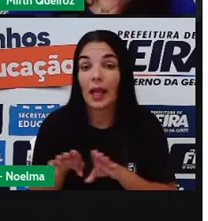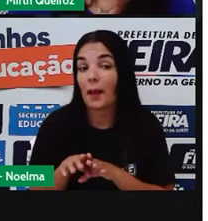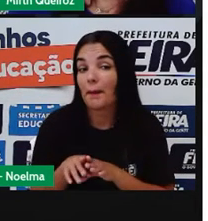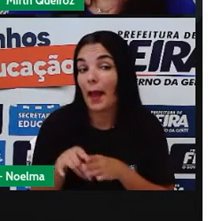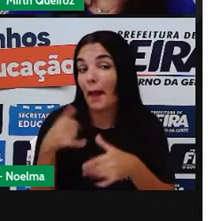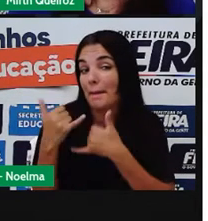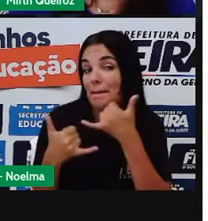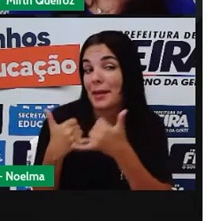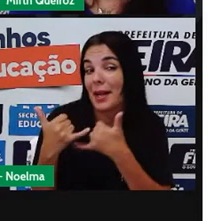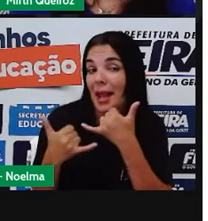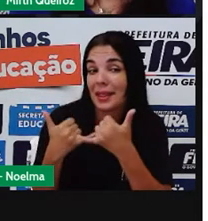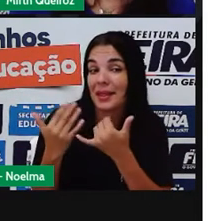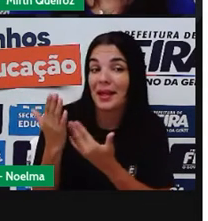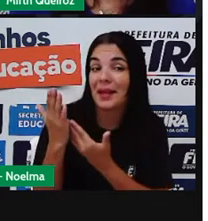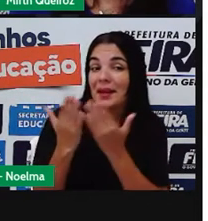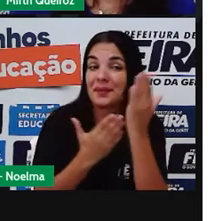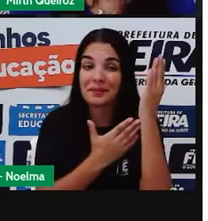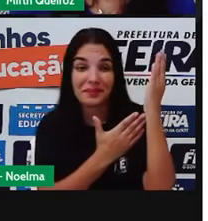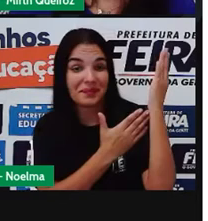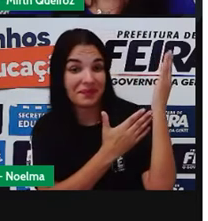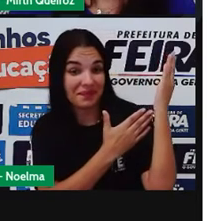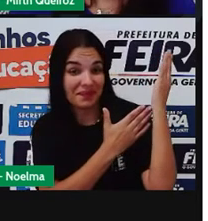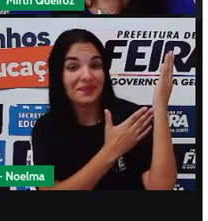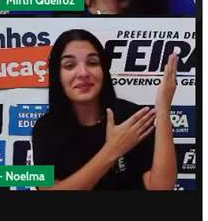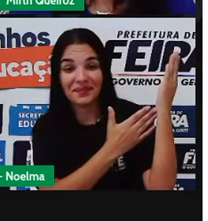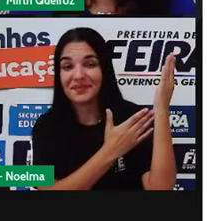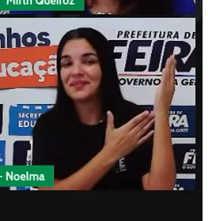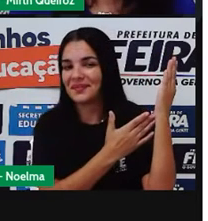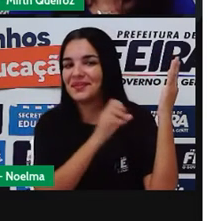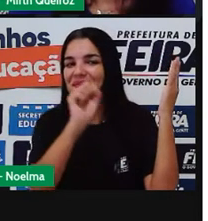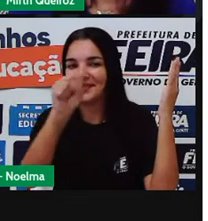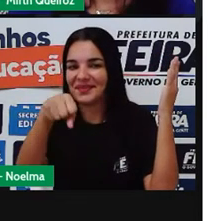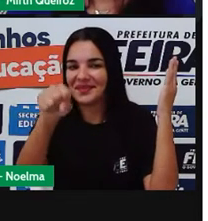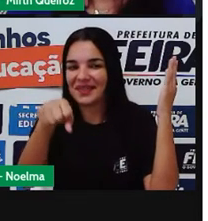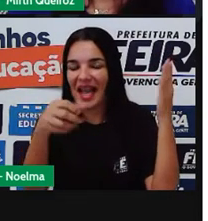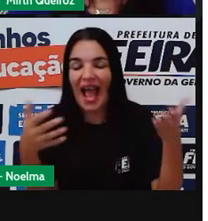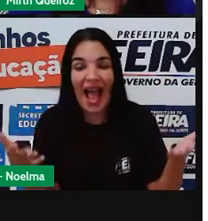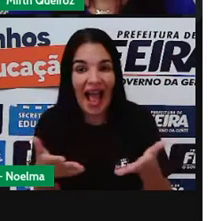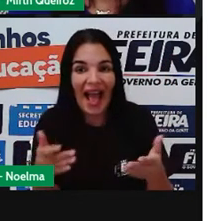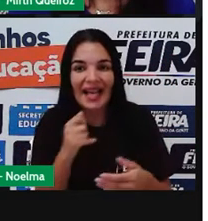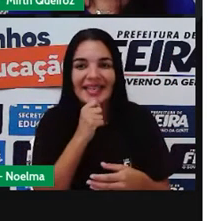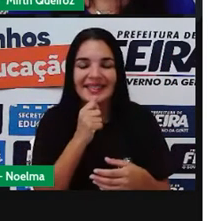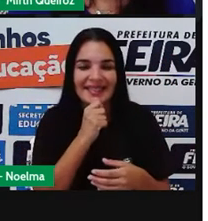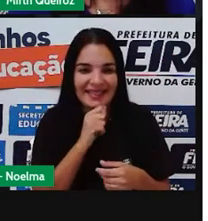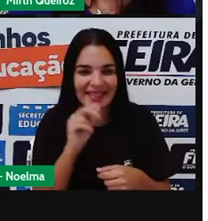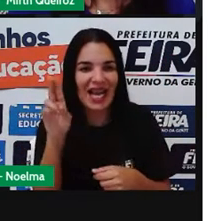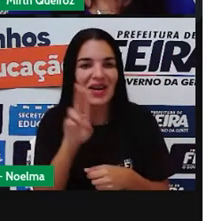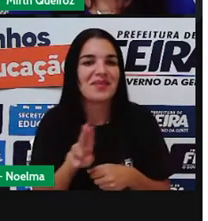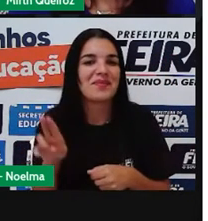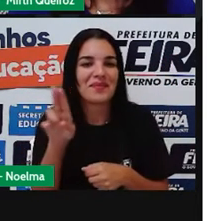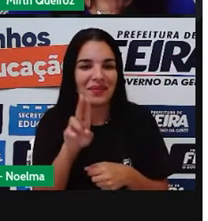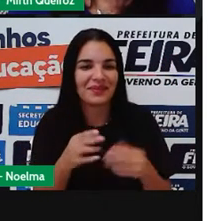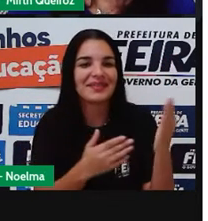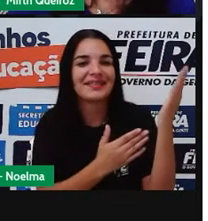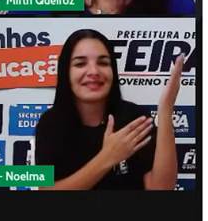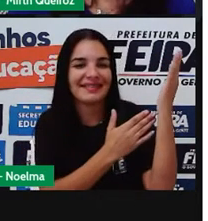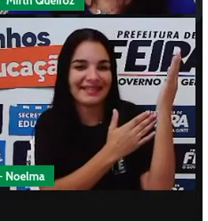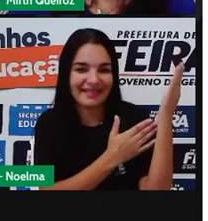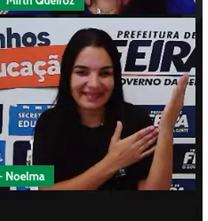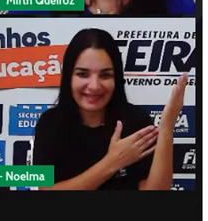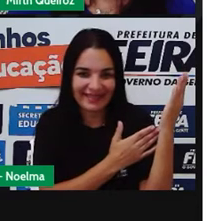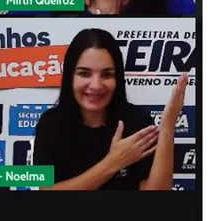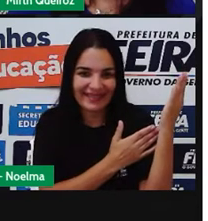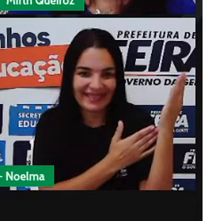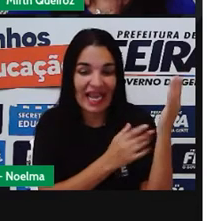Outra brincadeira também do tempo dos nossos avós e que nós utilizamos ainda hoje é a amarelinha. A